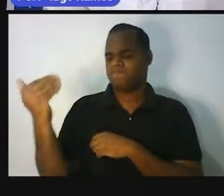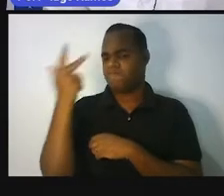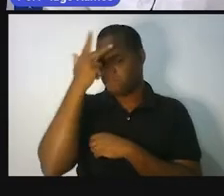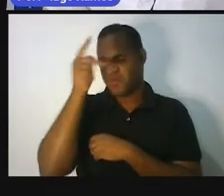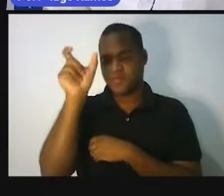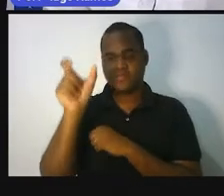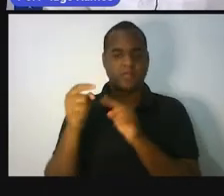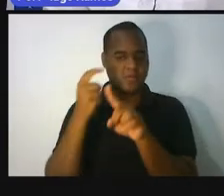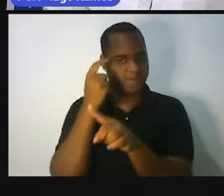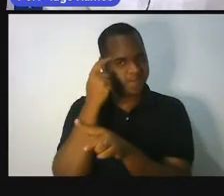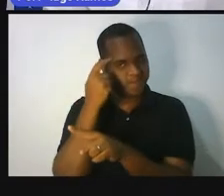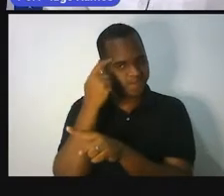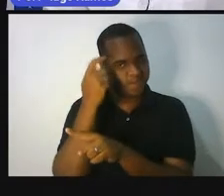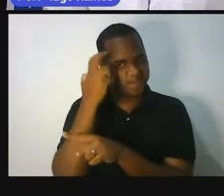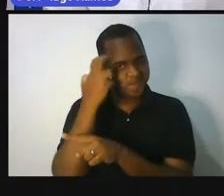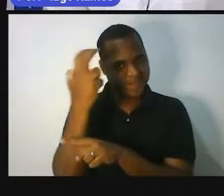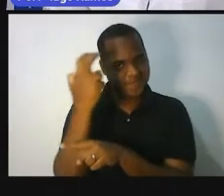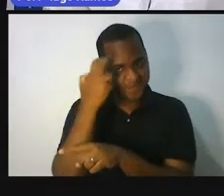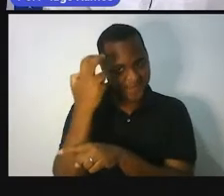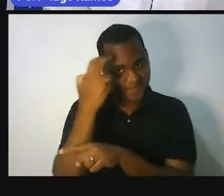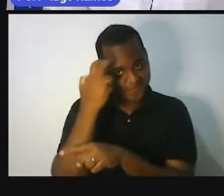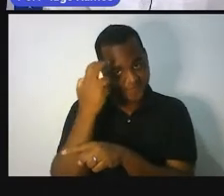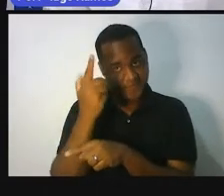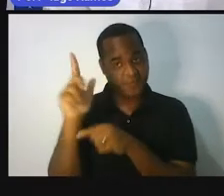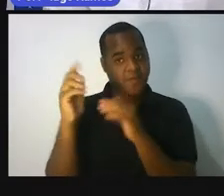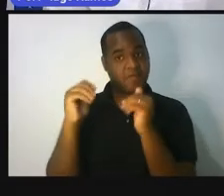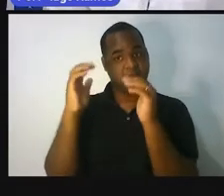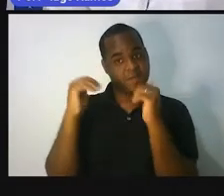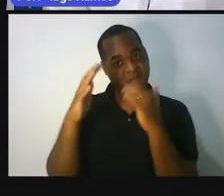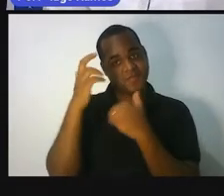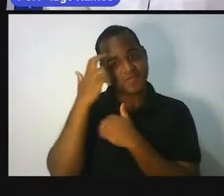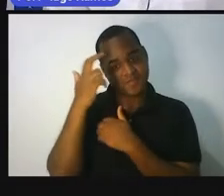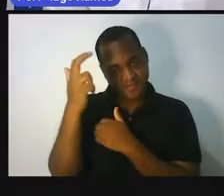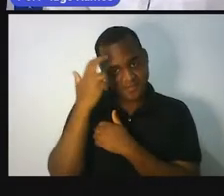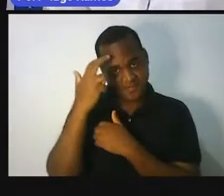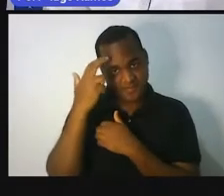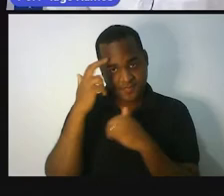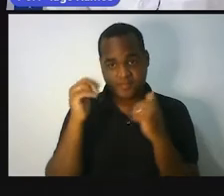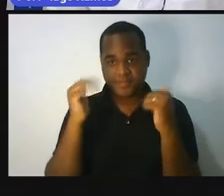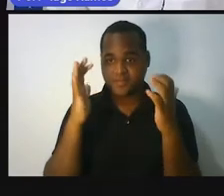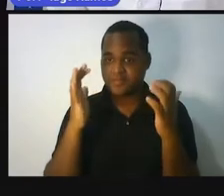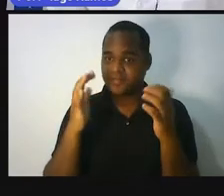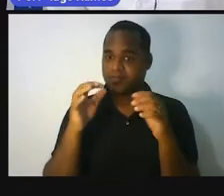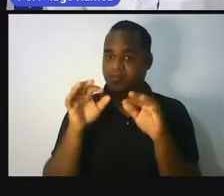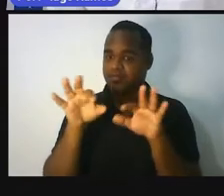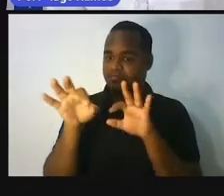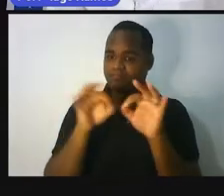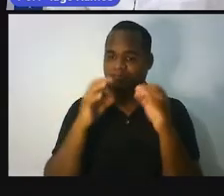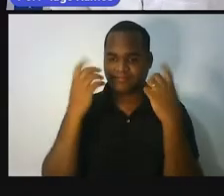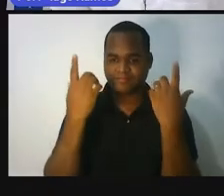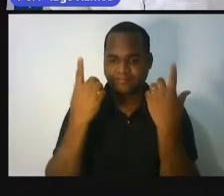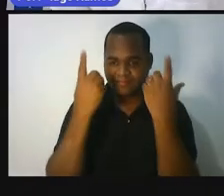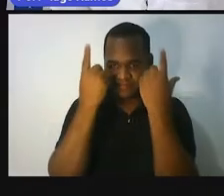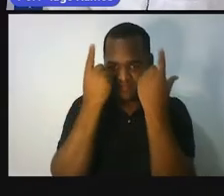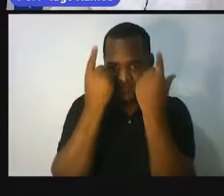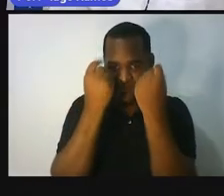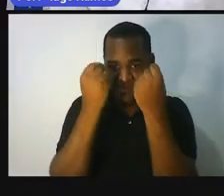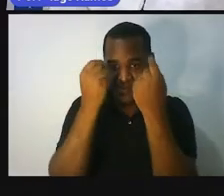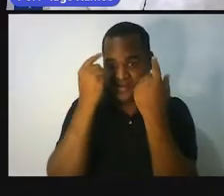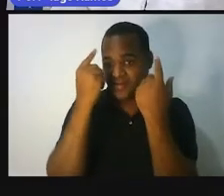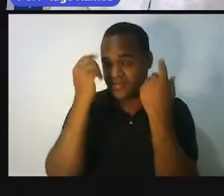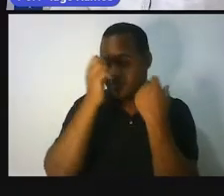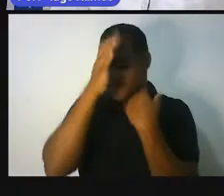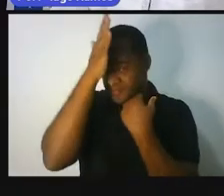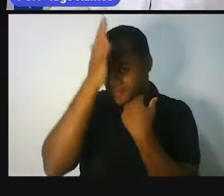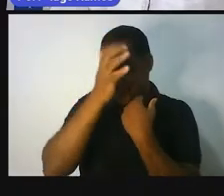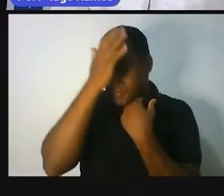inteligente, que quem sabe o maior de todos os gênios. Talvez na mitologia grega um deus, afinal, dar